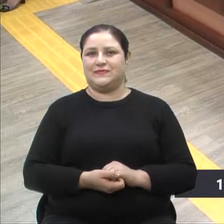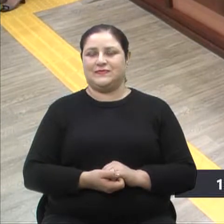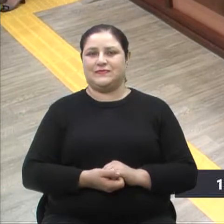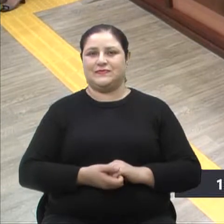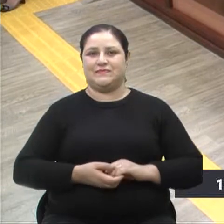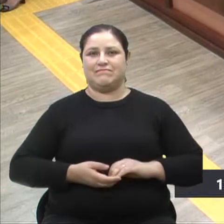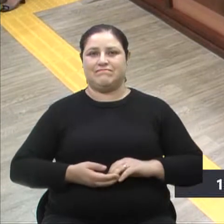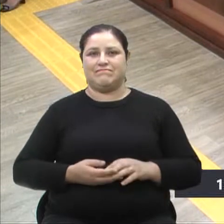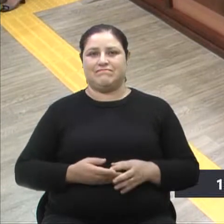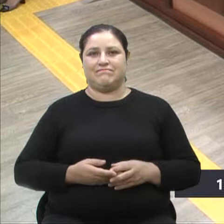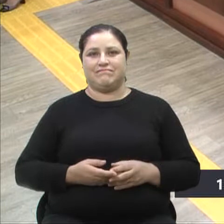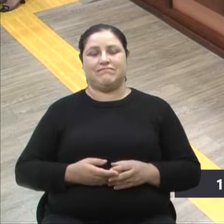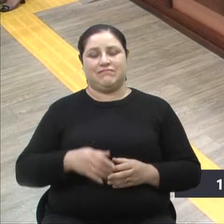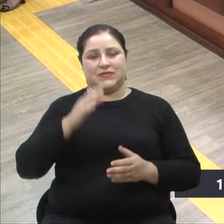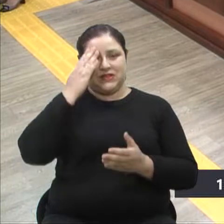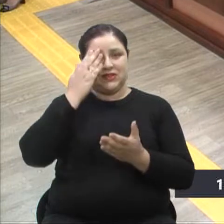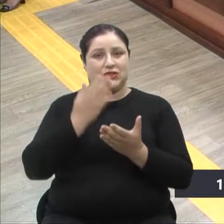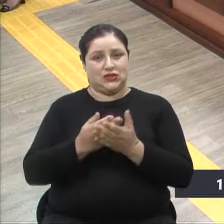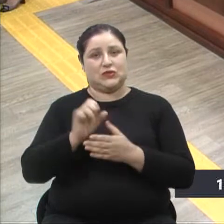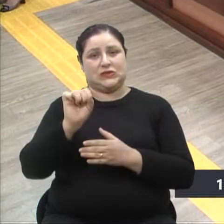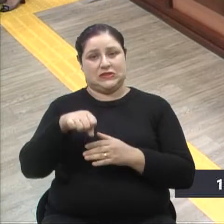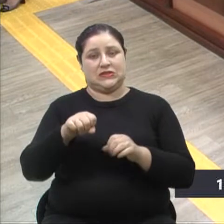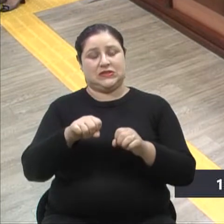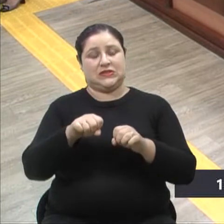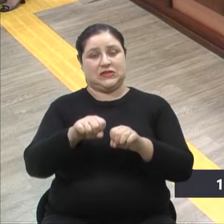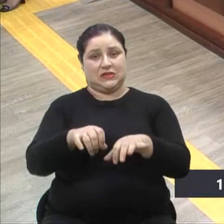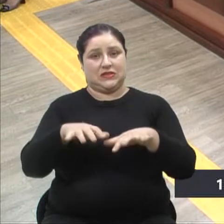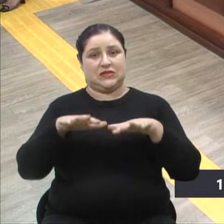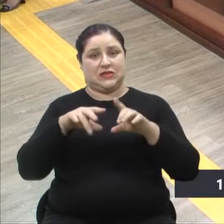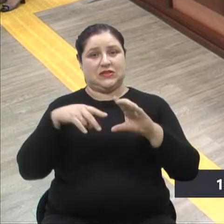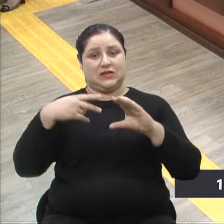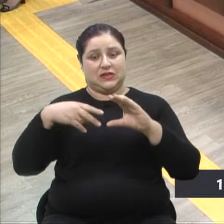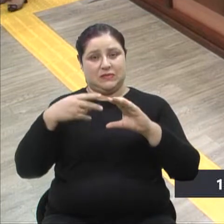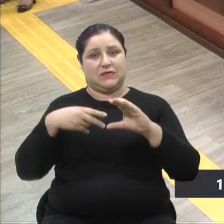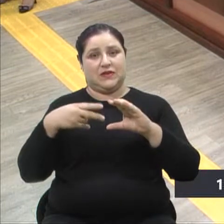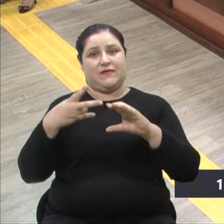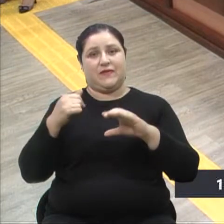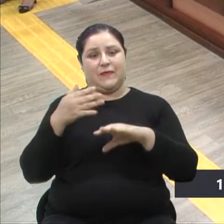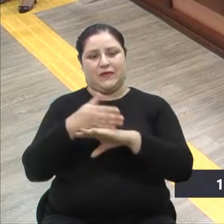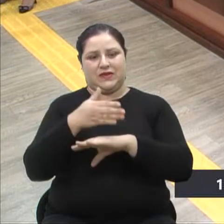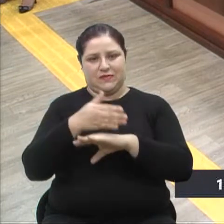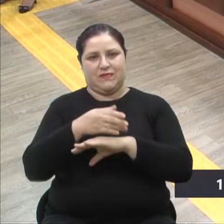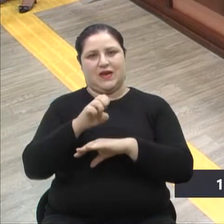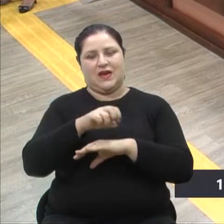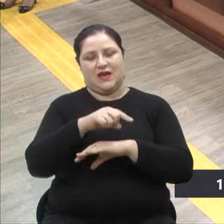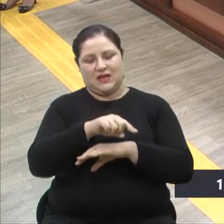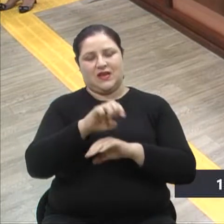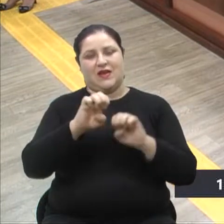Certamente a Câmara estará prestigiando esse evento tão importante para a nossa cidade e região.